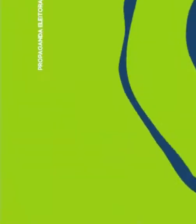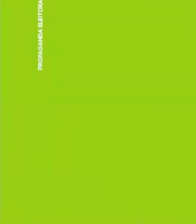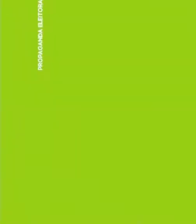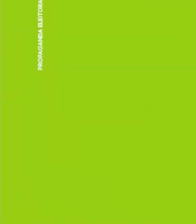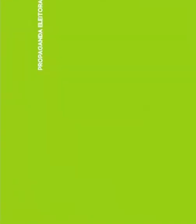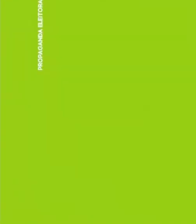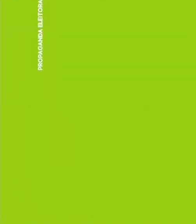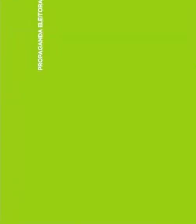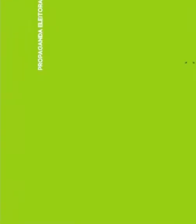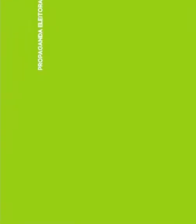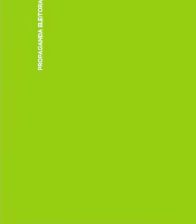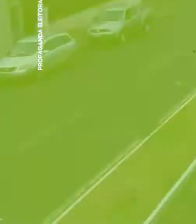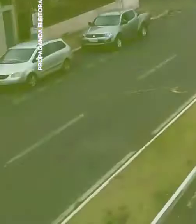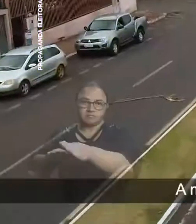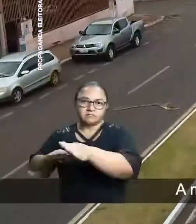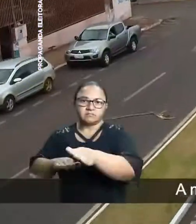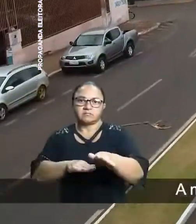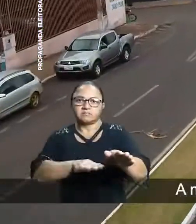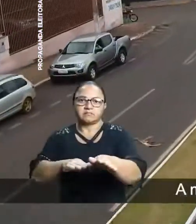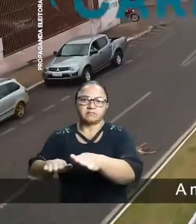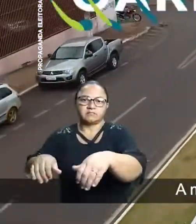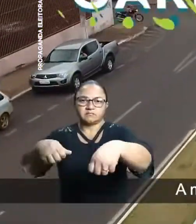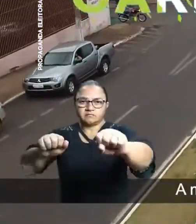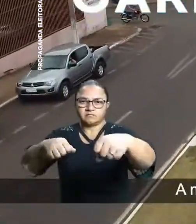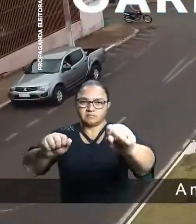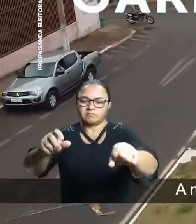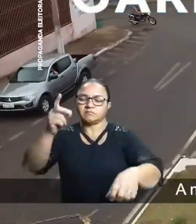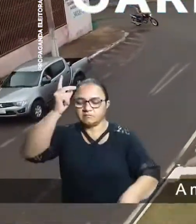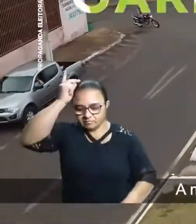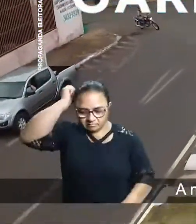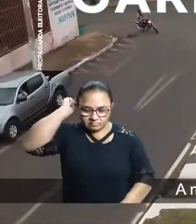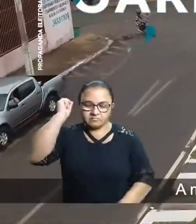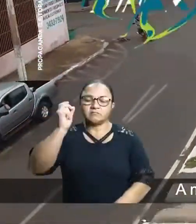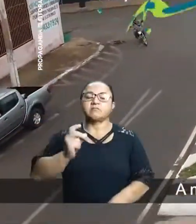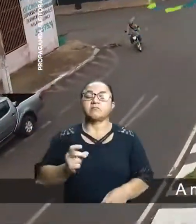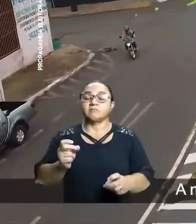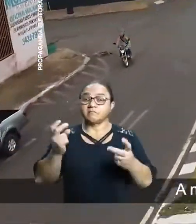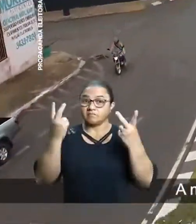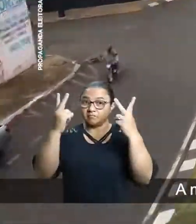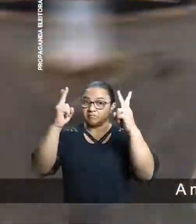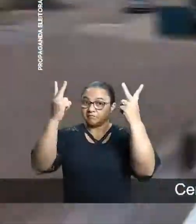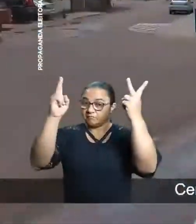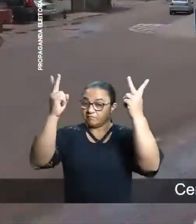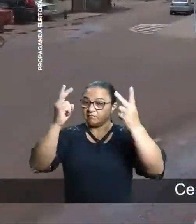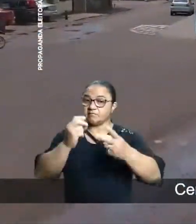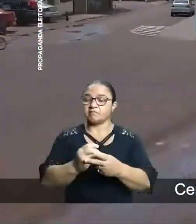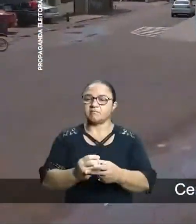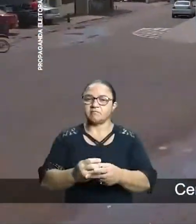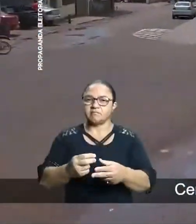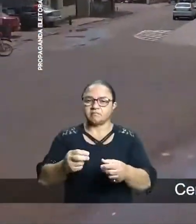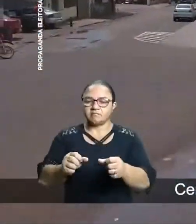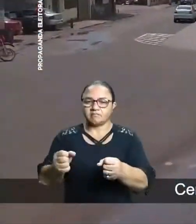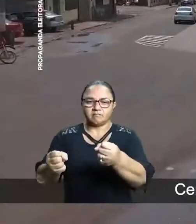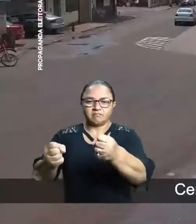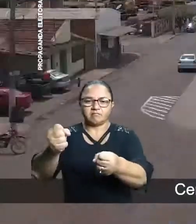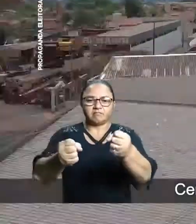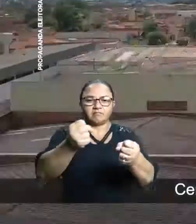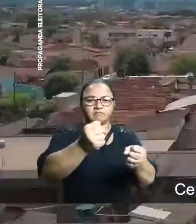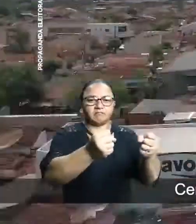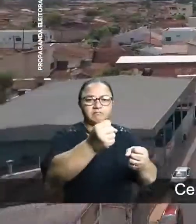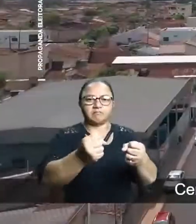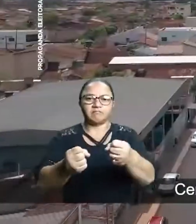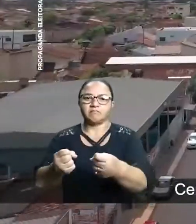Pode vinte e cinco. A mega carregada do Dione da Fá Móveis foi um sucesso. Centenas de veículos